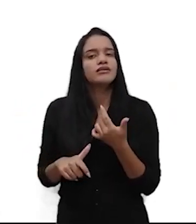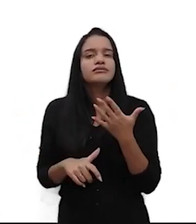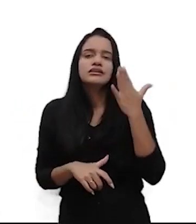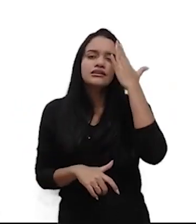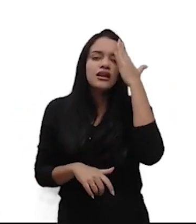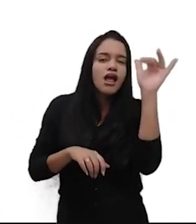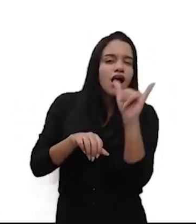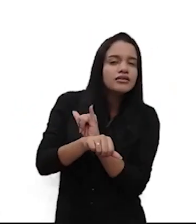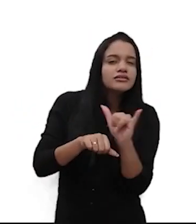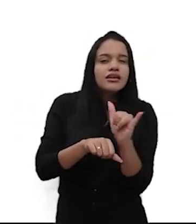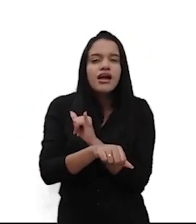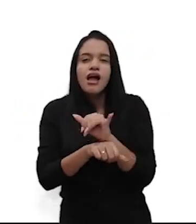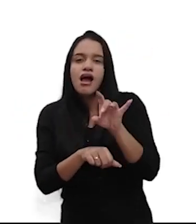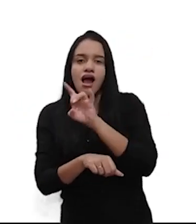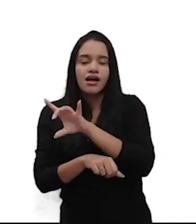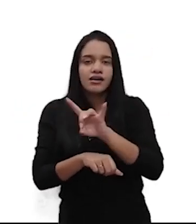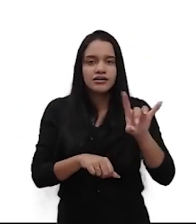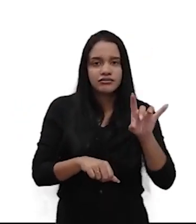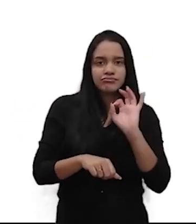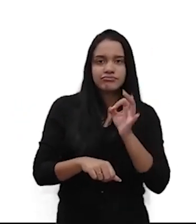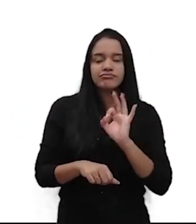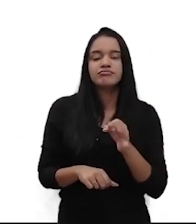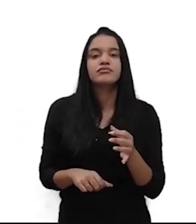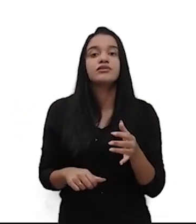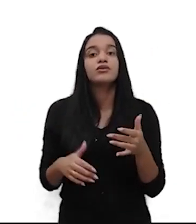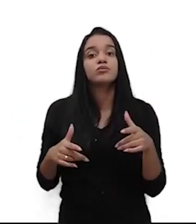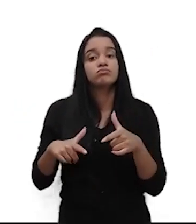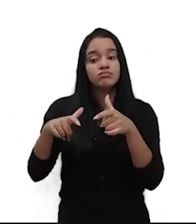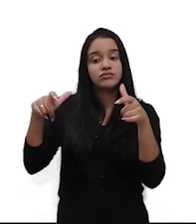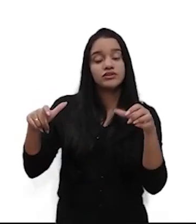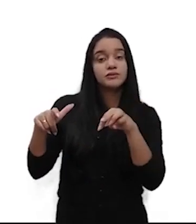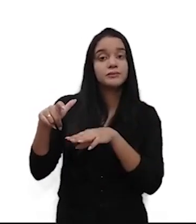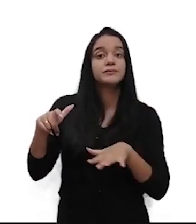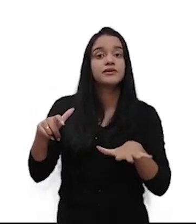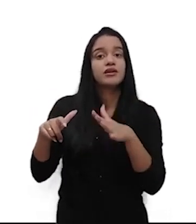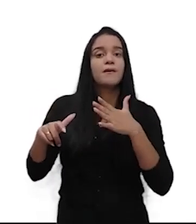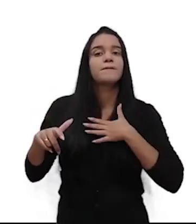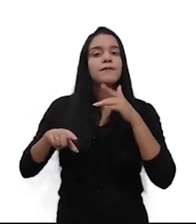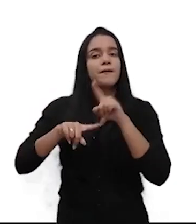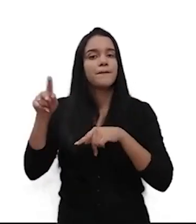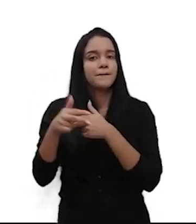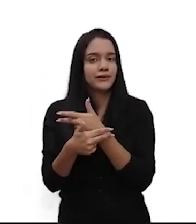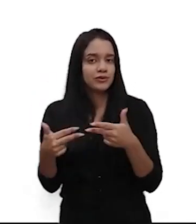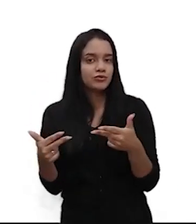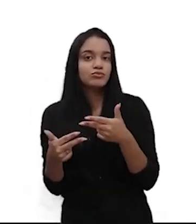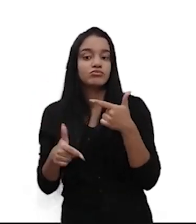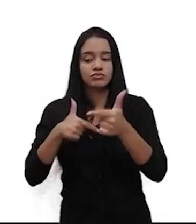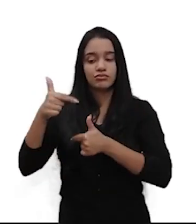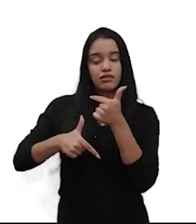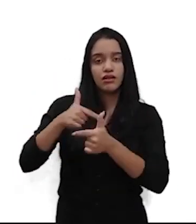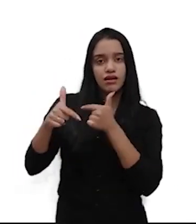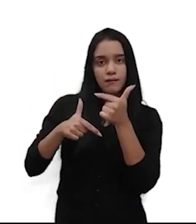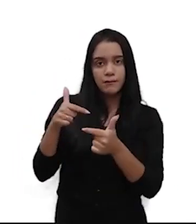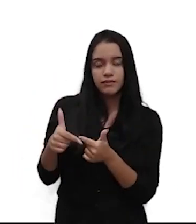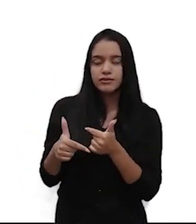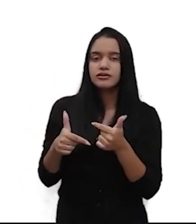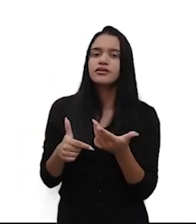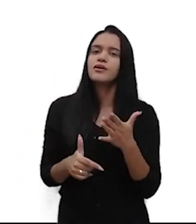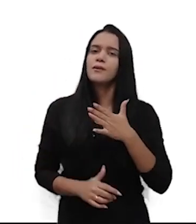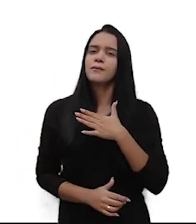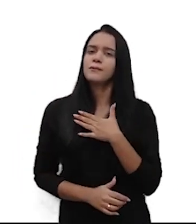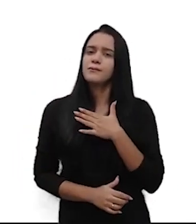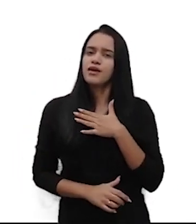a estratégia que cada um aborda. Qual o tamanho do mercado para o meu produto ou serviço? É muito nichado? O meu